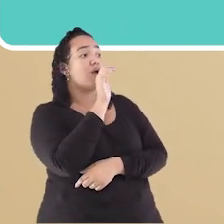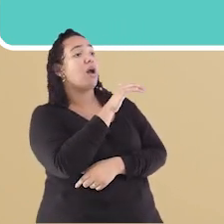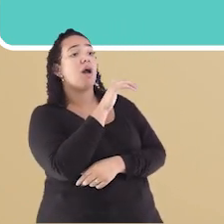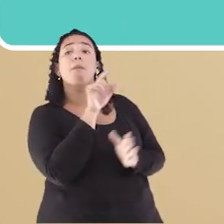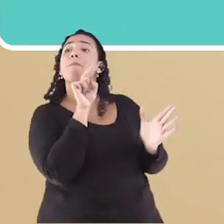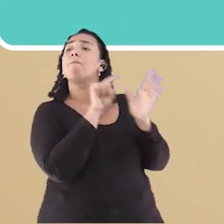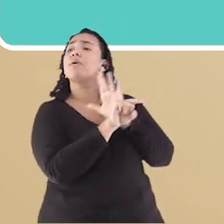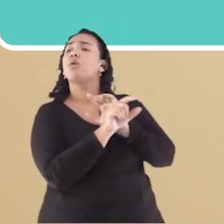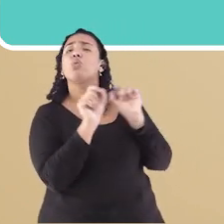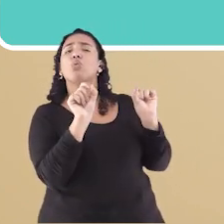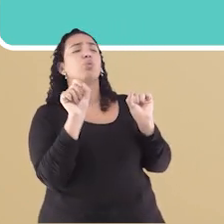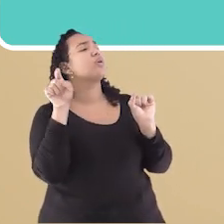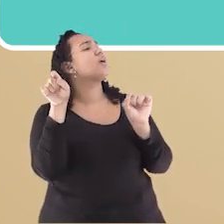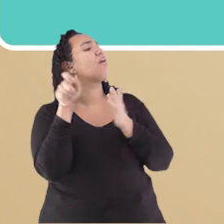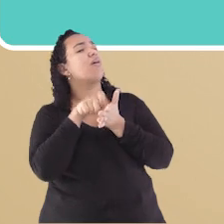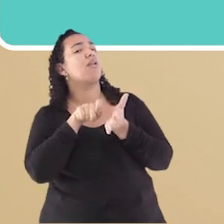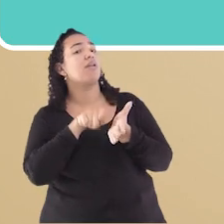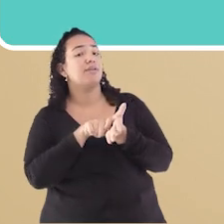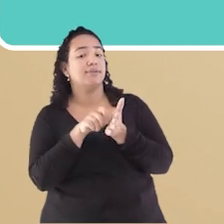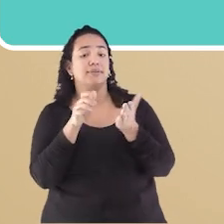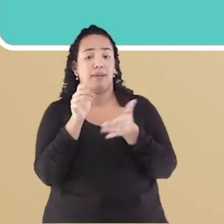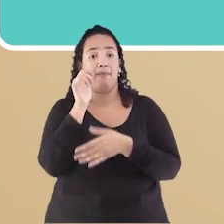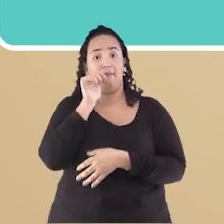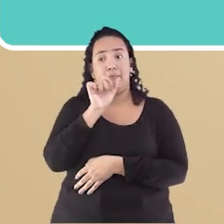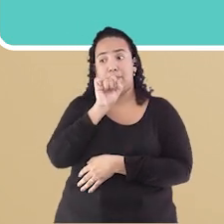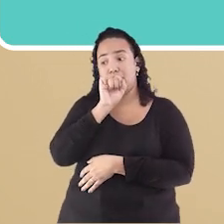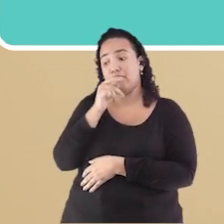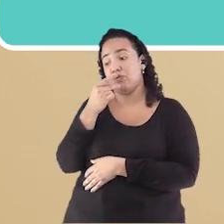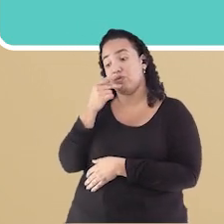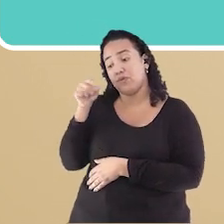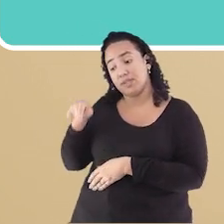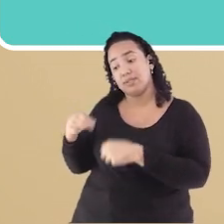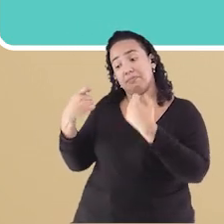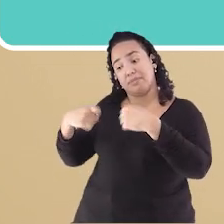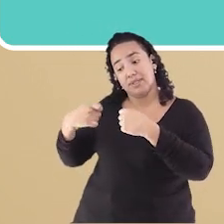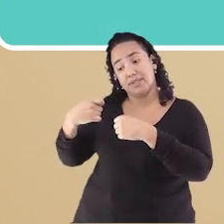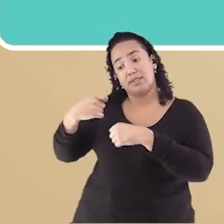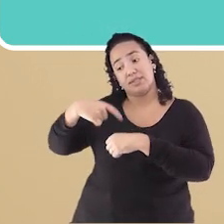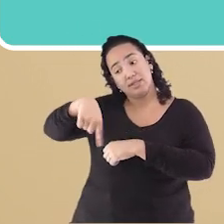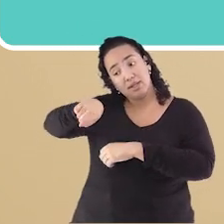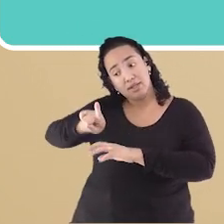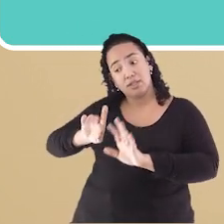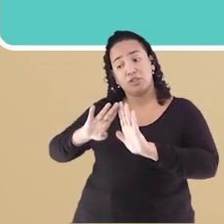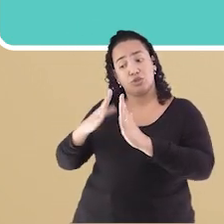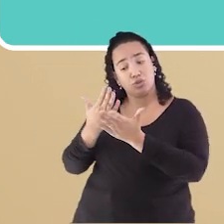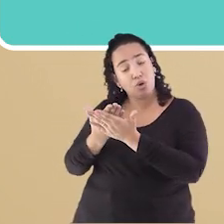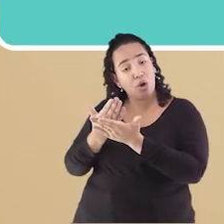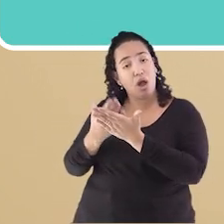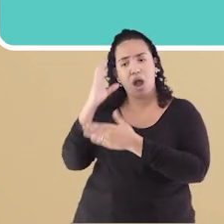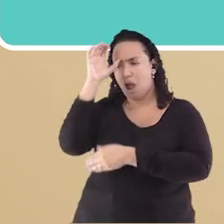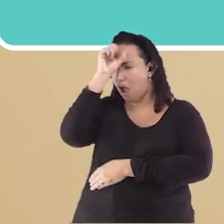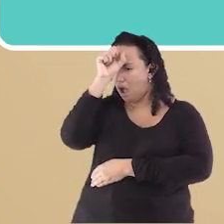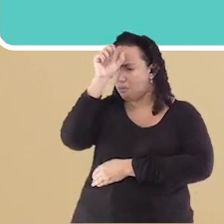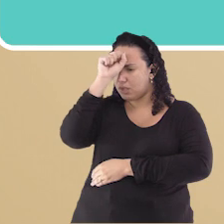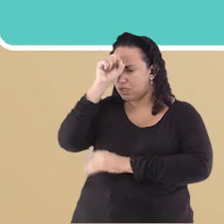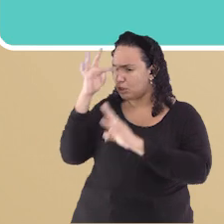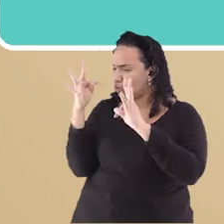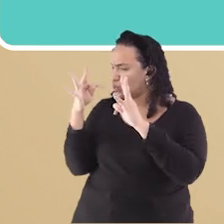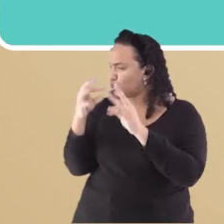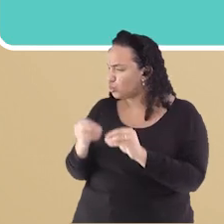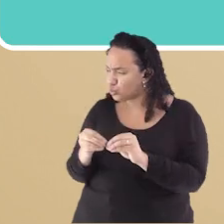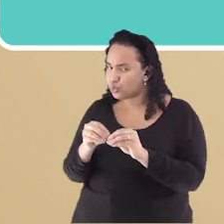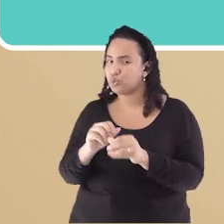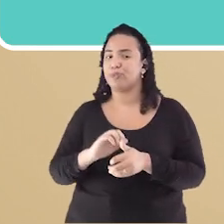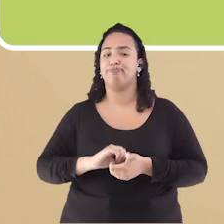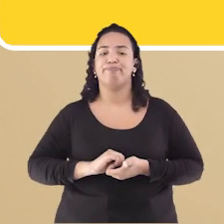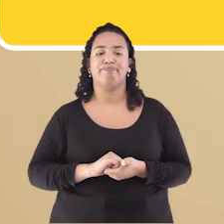mãe A mãe de João disse que ele precisava ir para a escola Para aprender todas as coisas